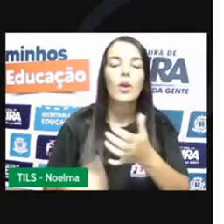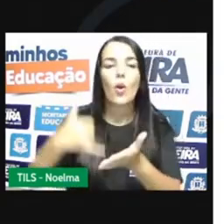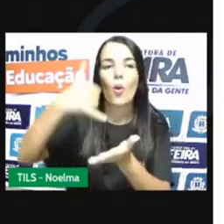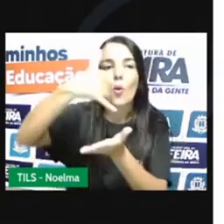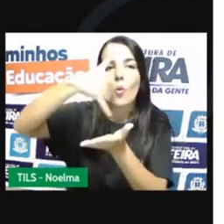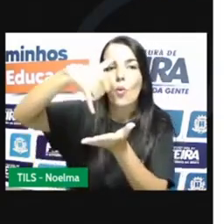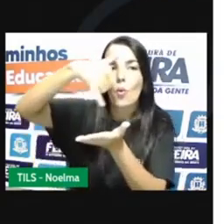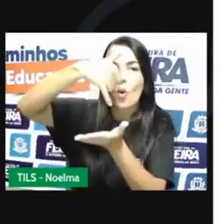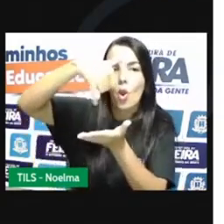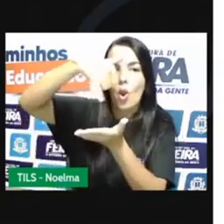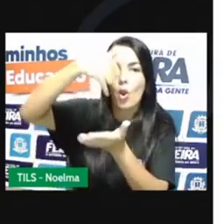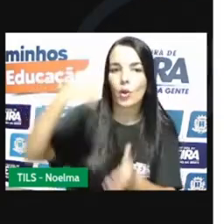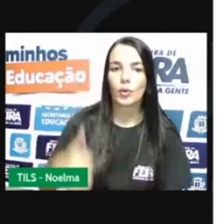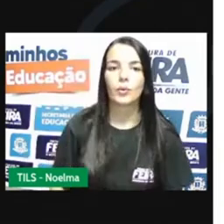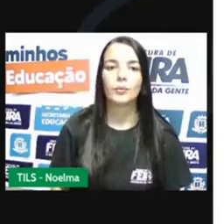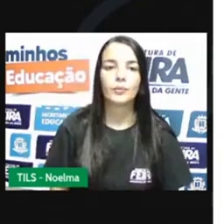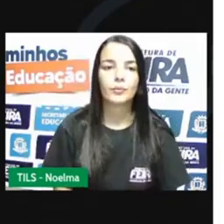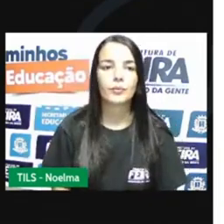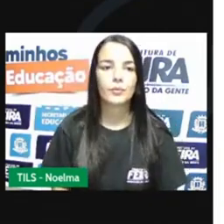verem aí.